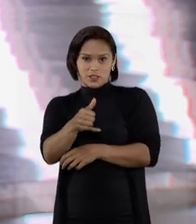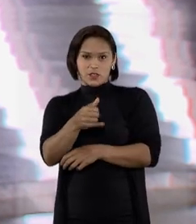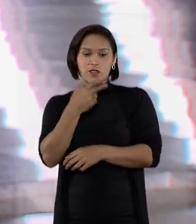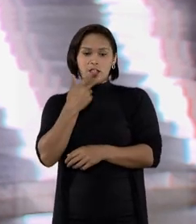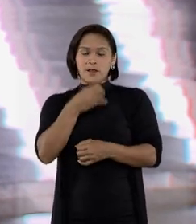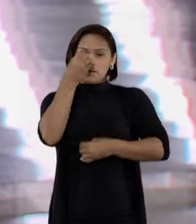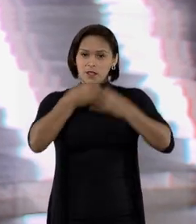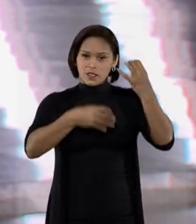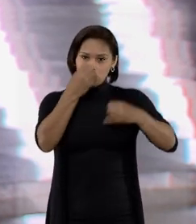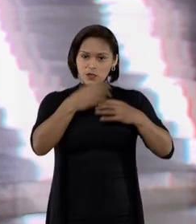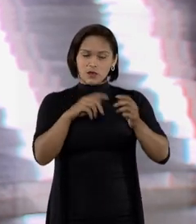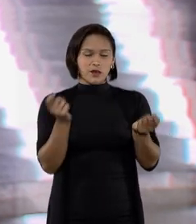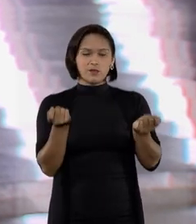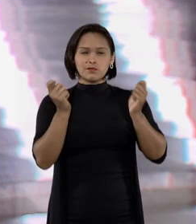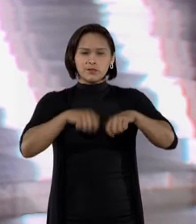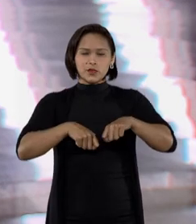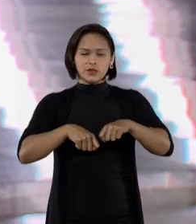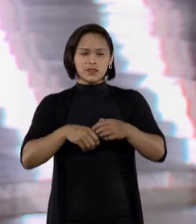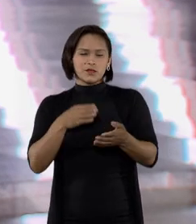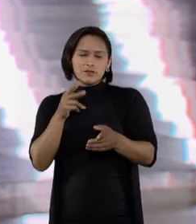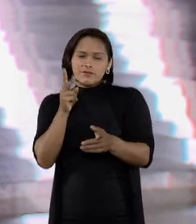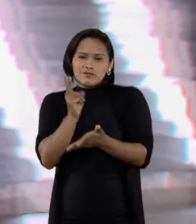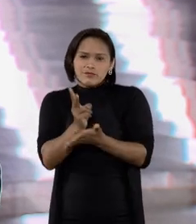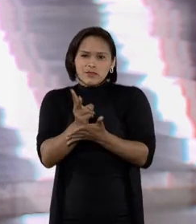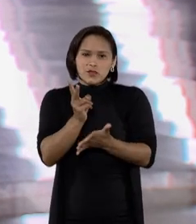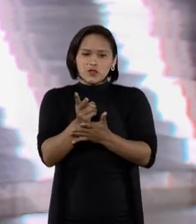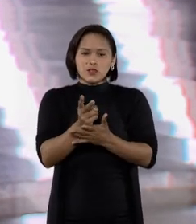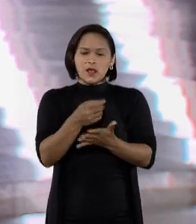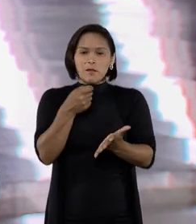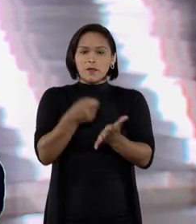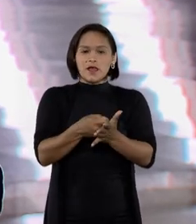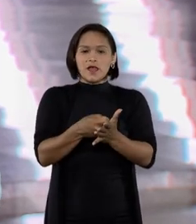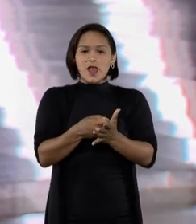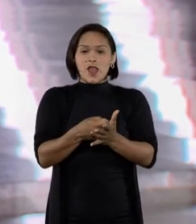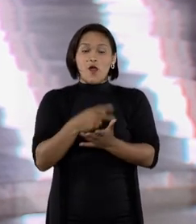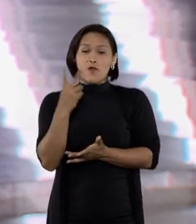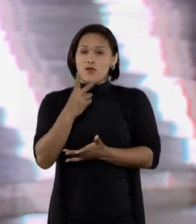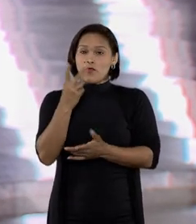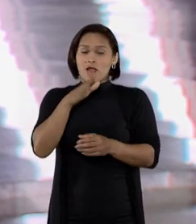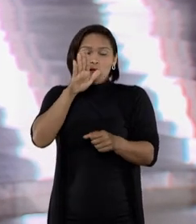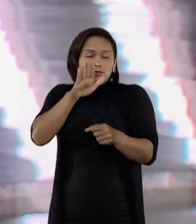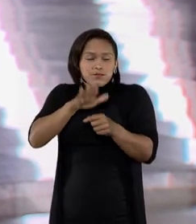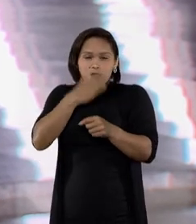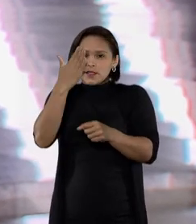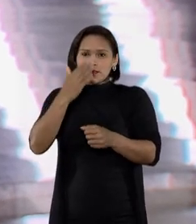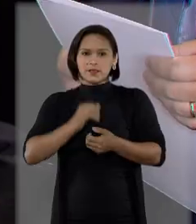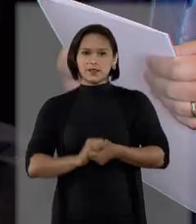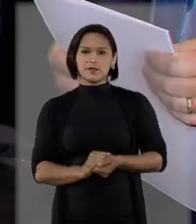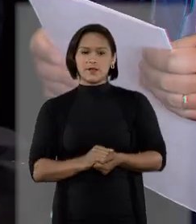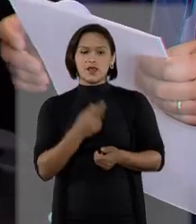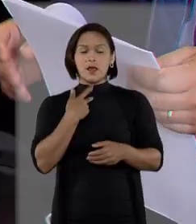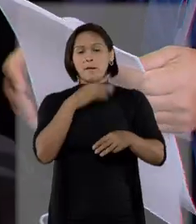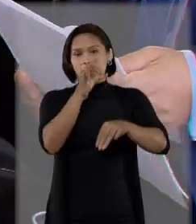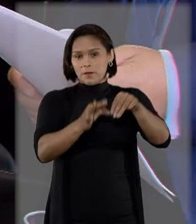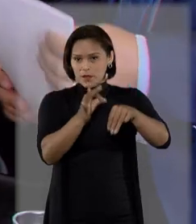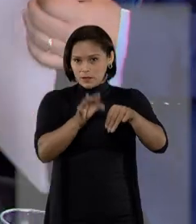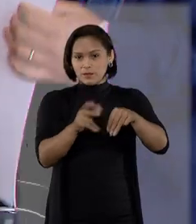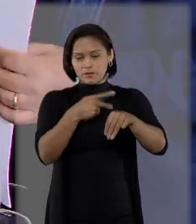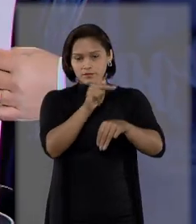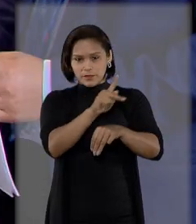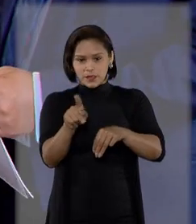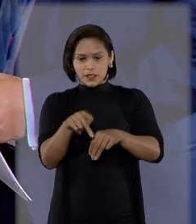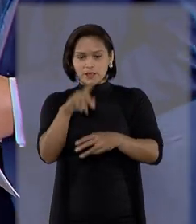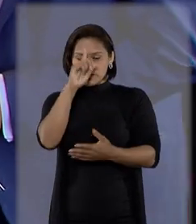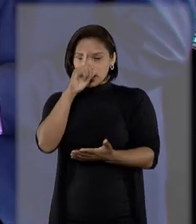STJ. Alegou a impossibilidade de cumprir a medida tendo em vista os altos valores requisitados. Para o ministro Humberto